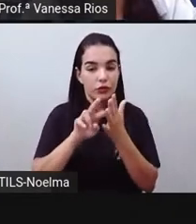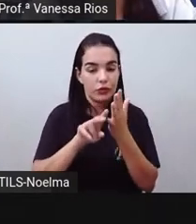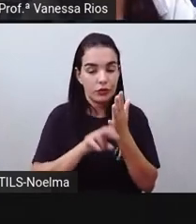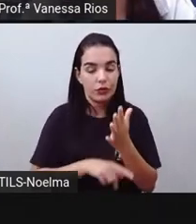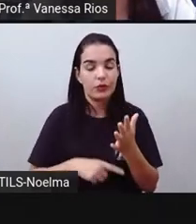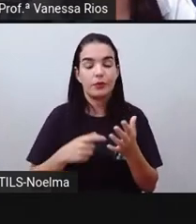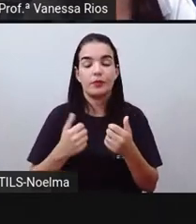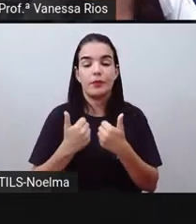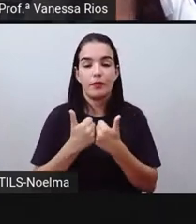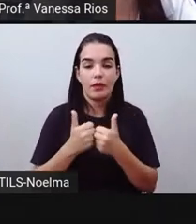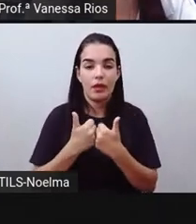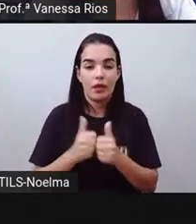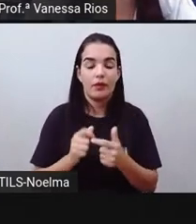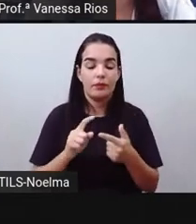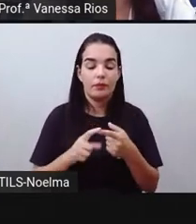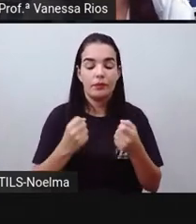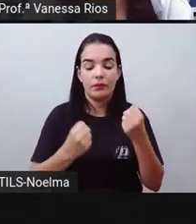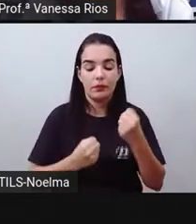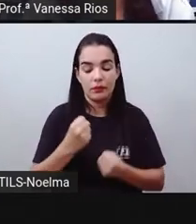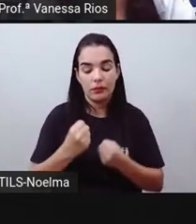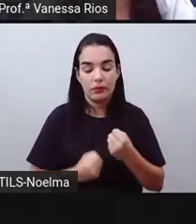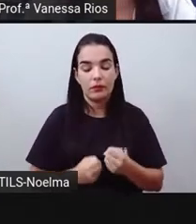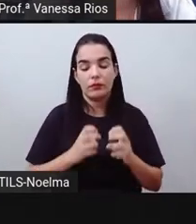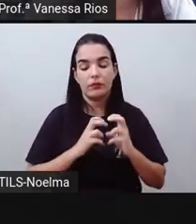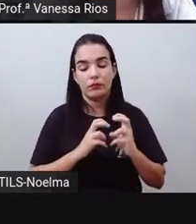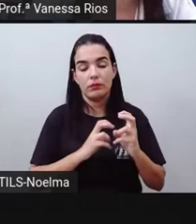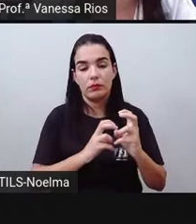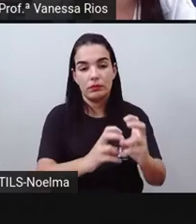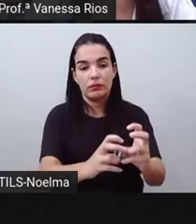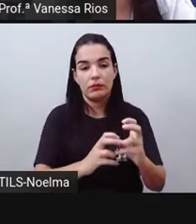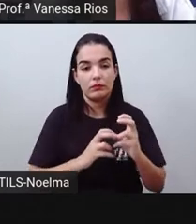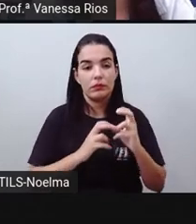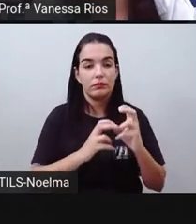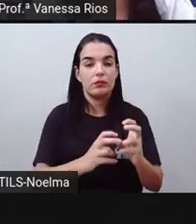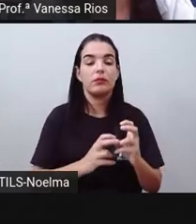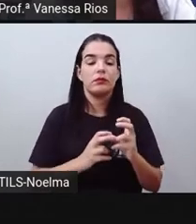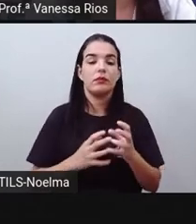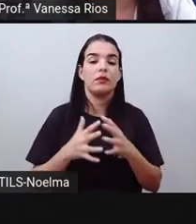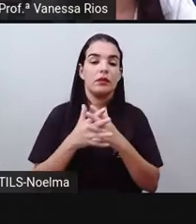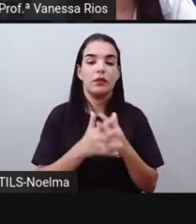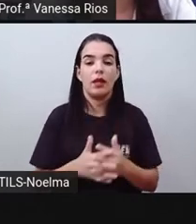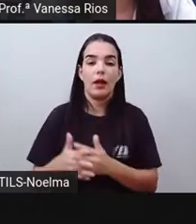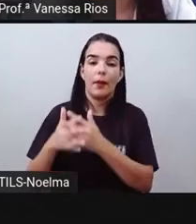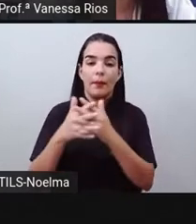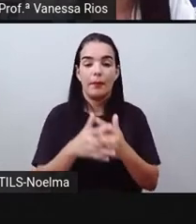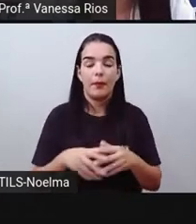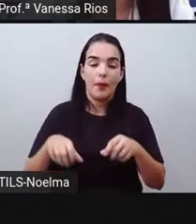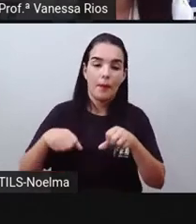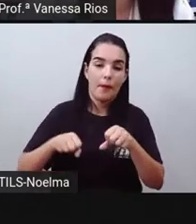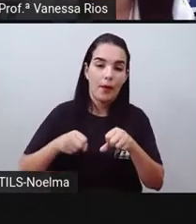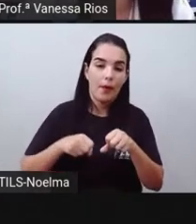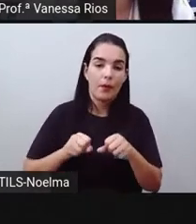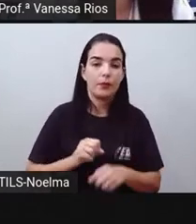transportes, como carro, como trem, como metrô, caminhões, moto.